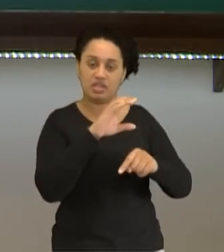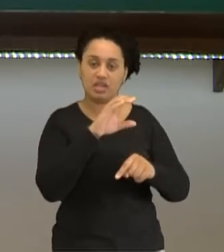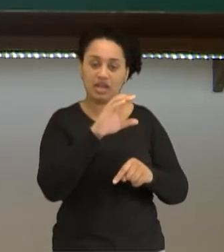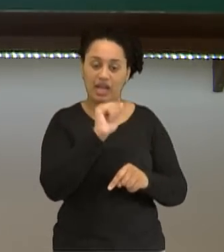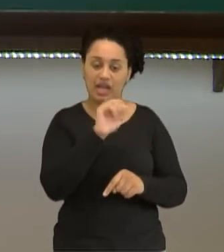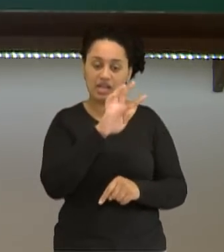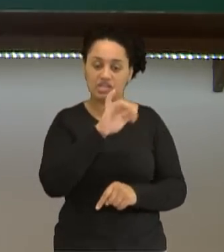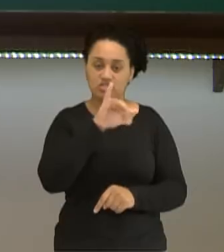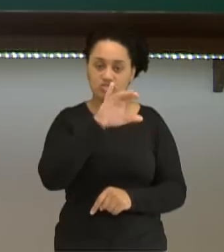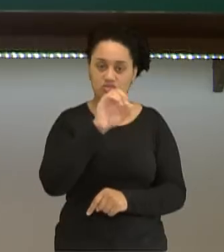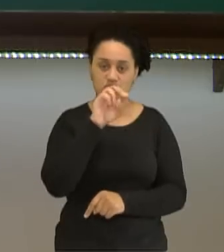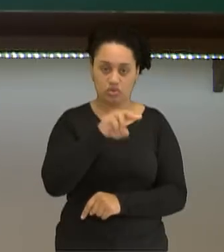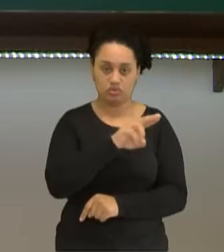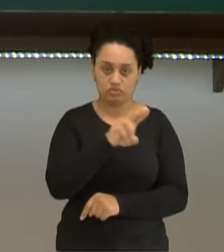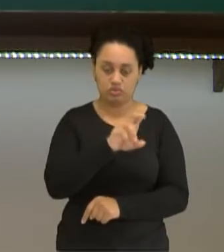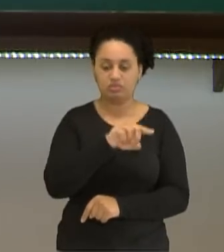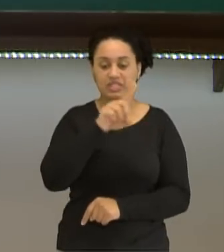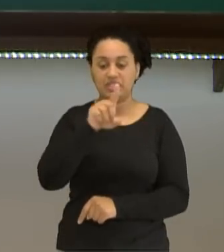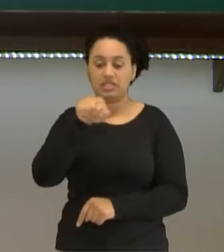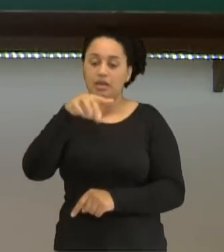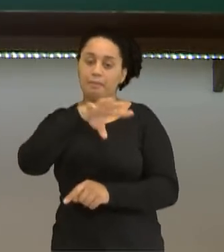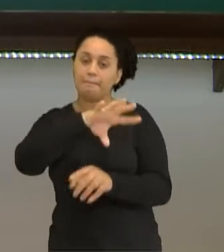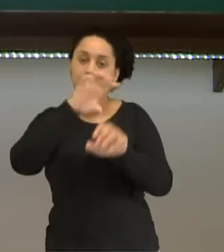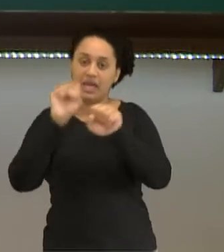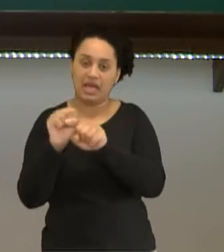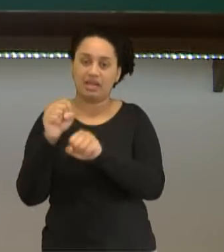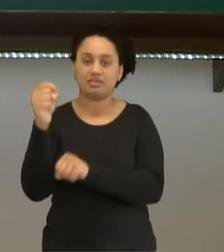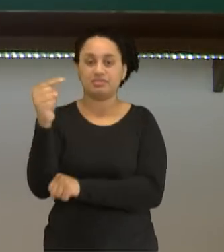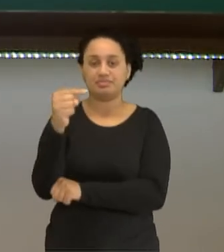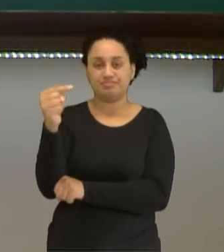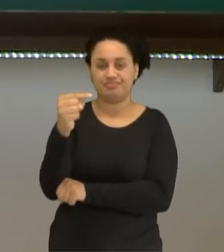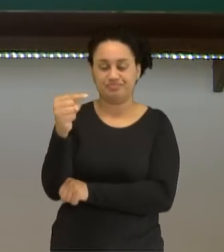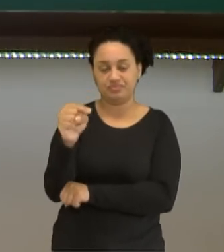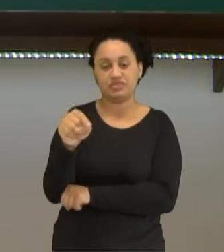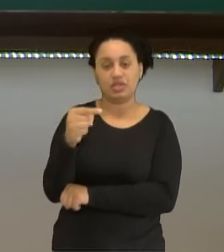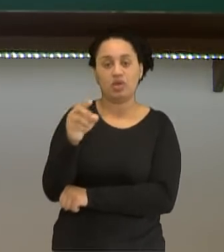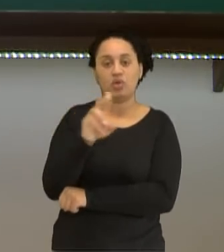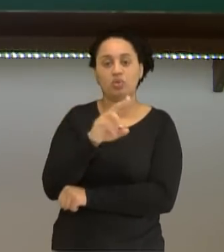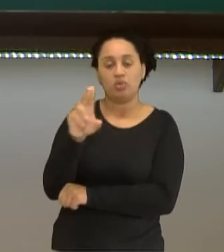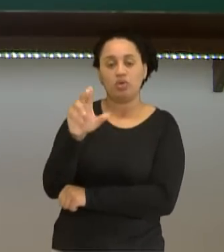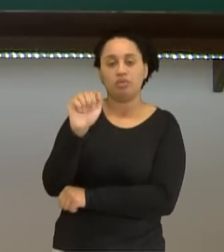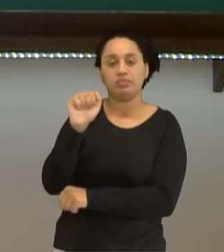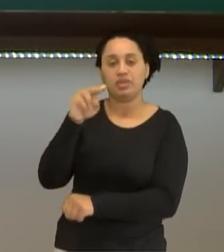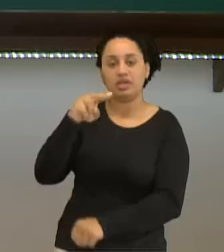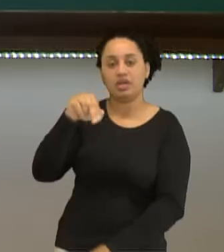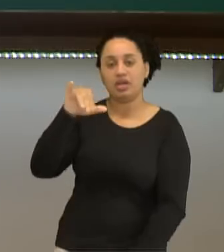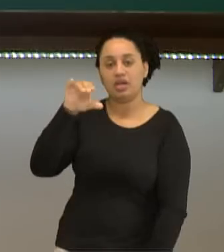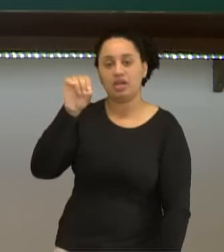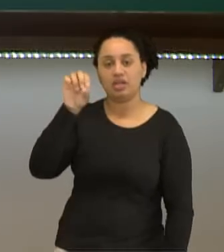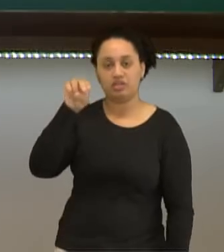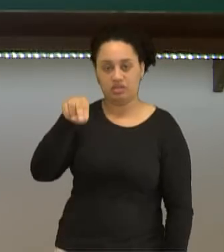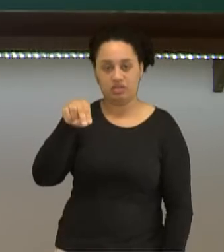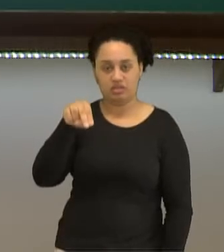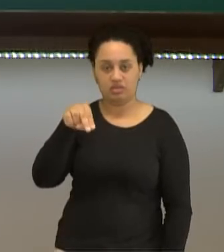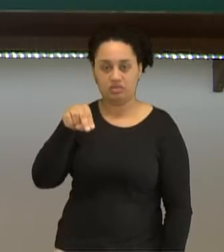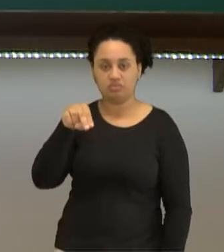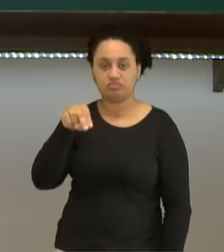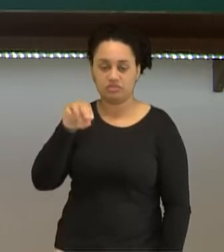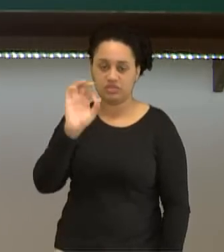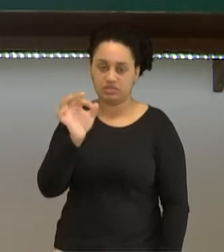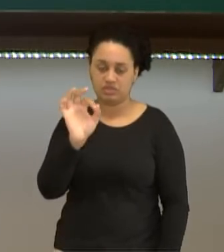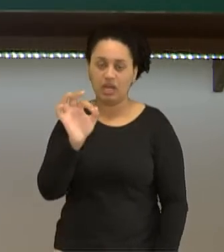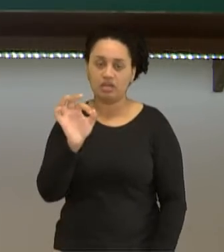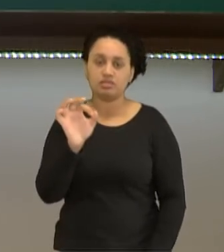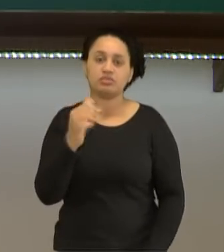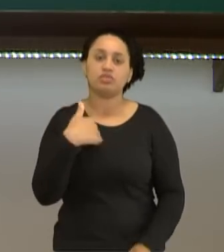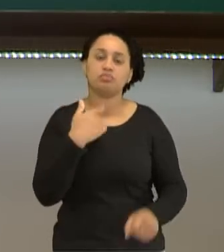cátion. Quando um átomo recebe elétrons, ele fica mais negativo. Ele não chama-se mais átomo. Agora ele vai se chamar íon também. Só